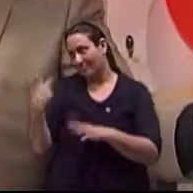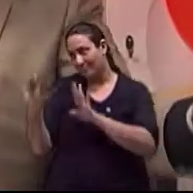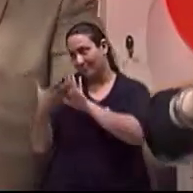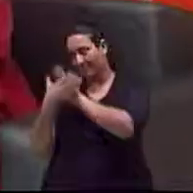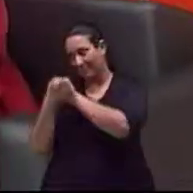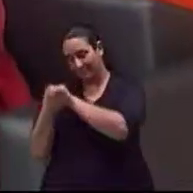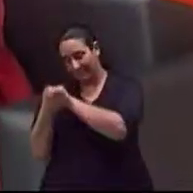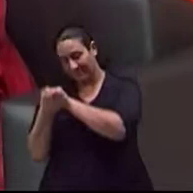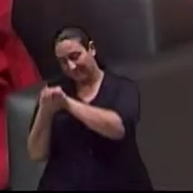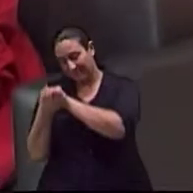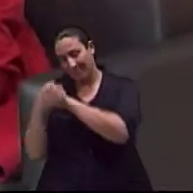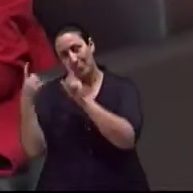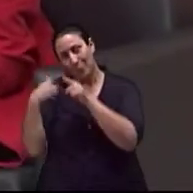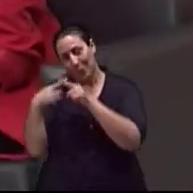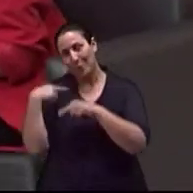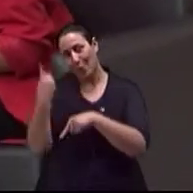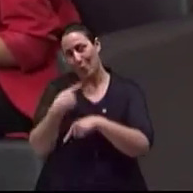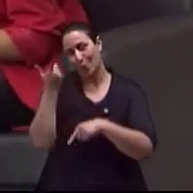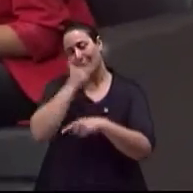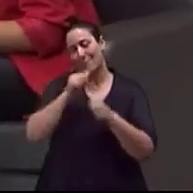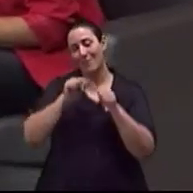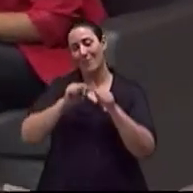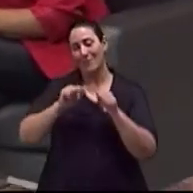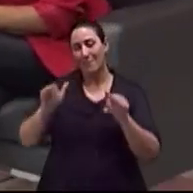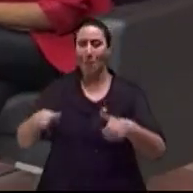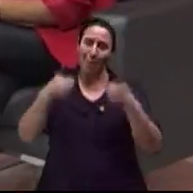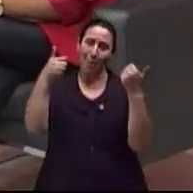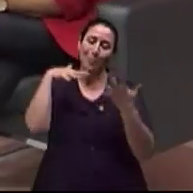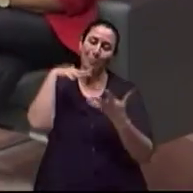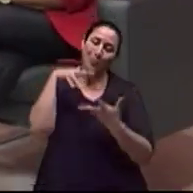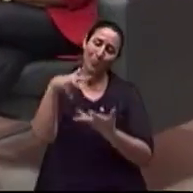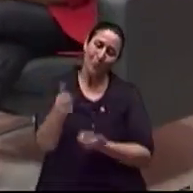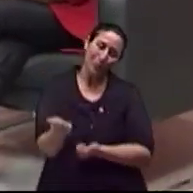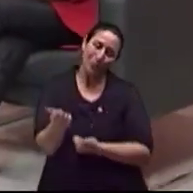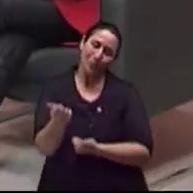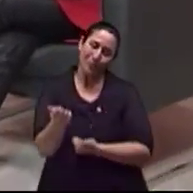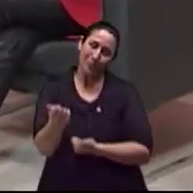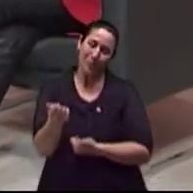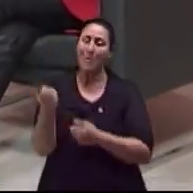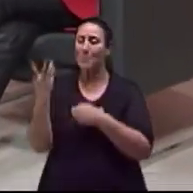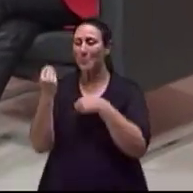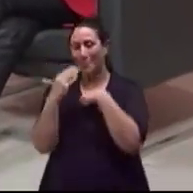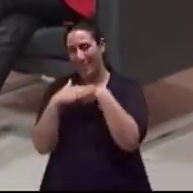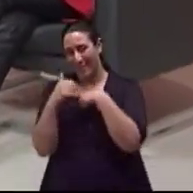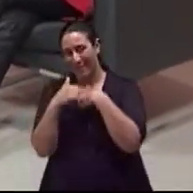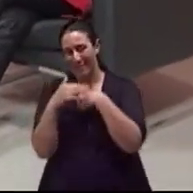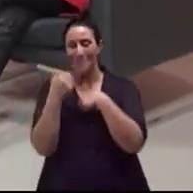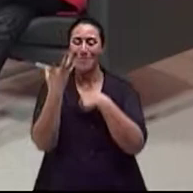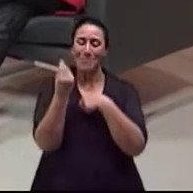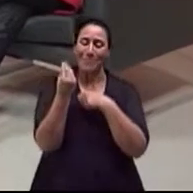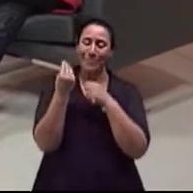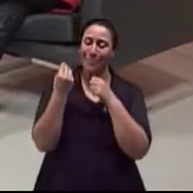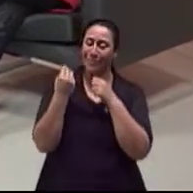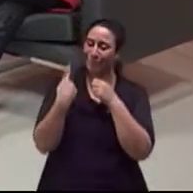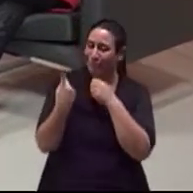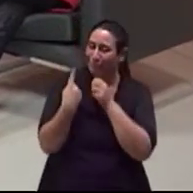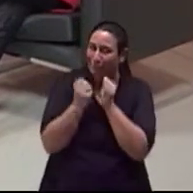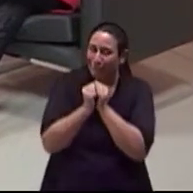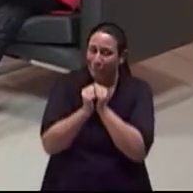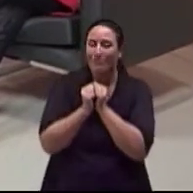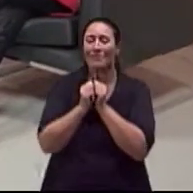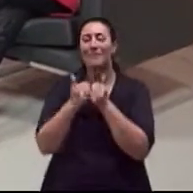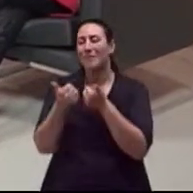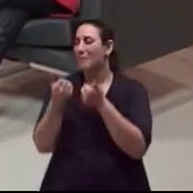Porque assim é que a gente faz o mundo melhor Com certeza Com muita ternura ternura, muito carinho Isso Muito carinho nosso Para a tua